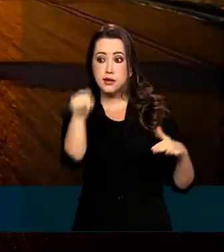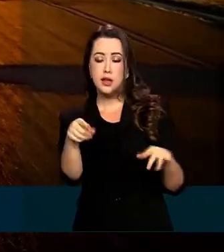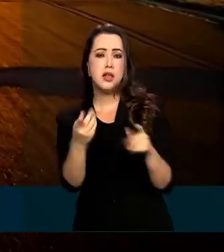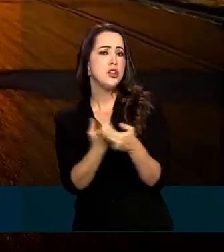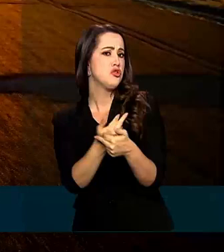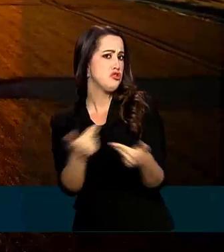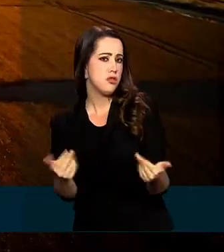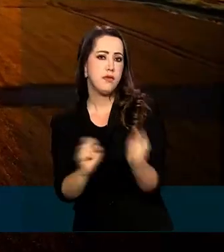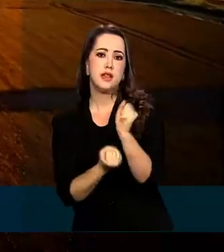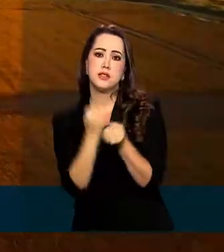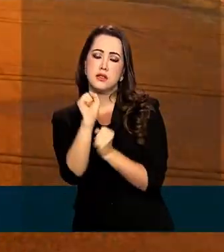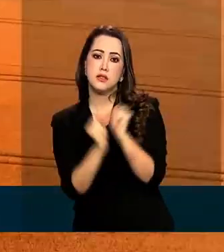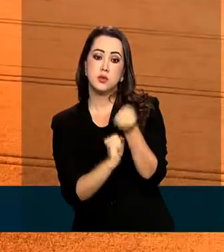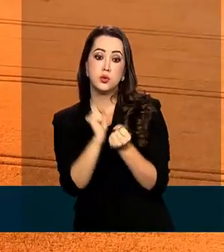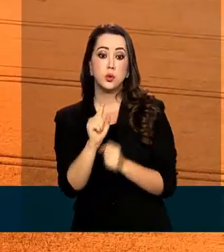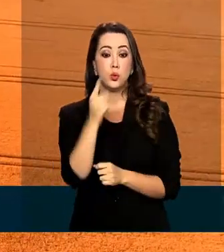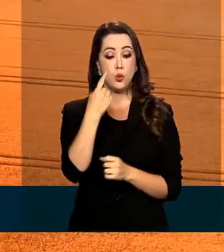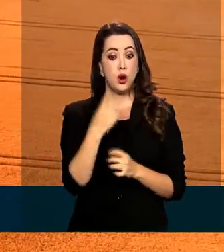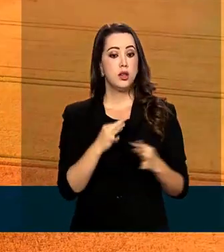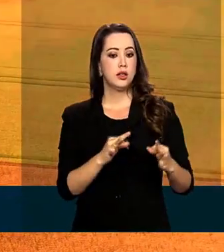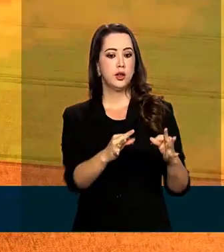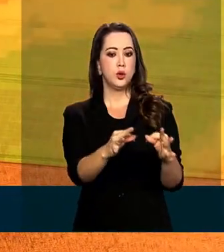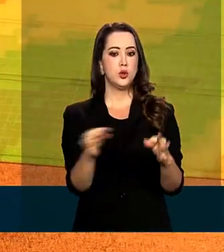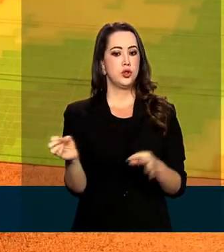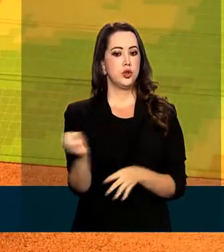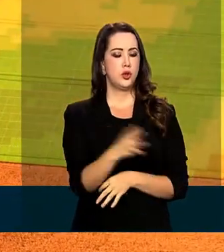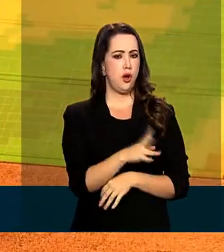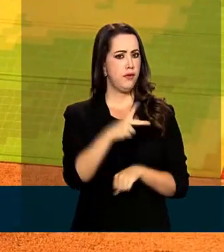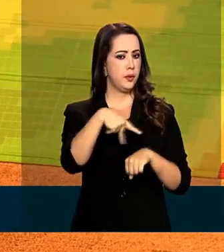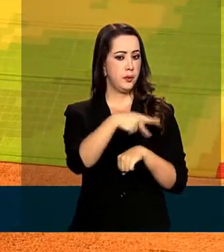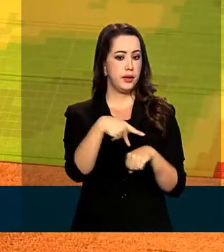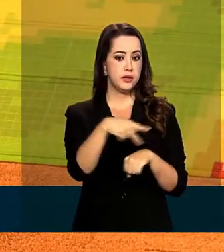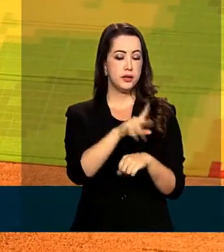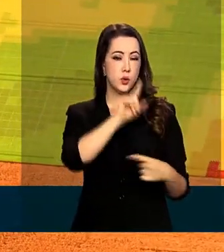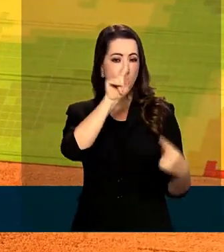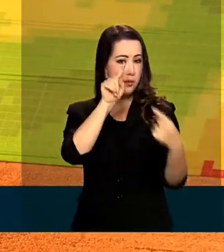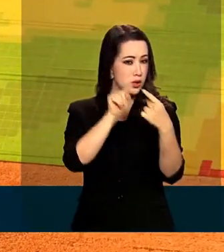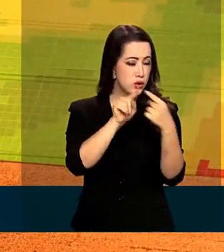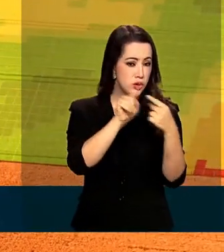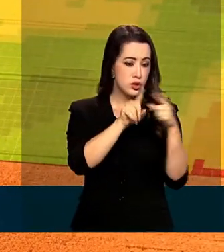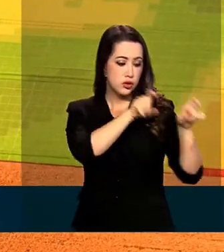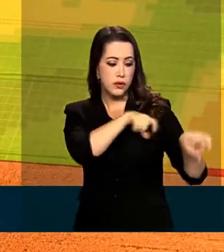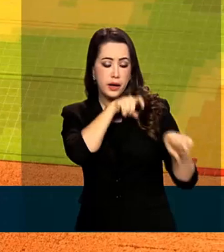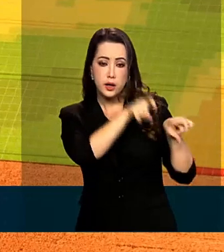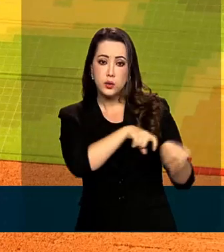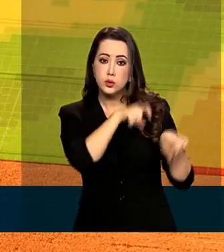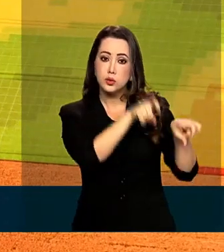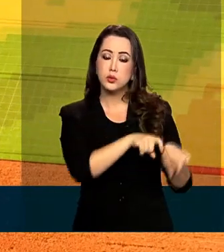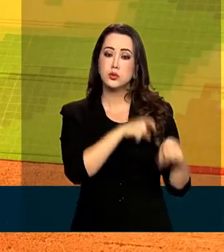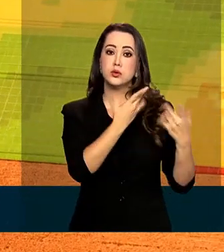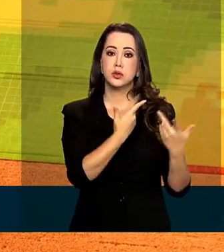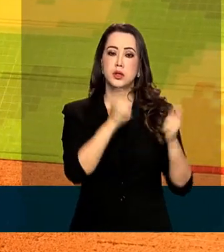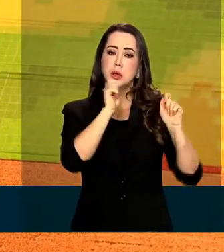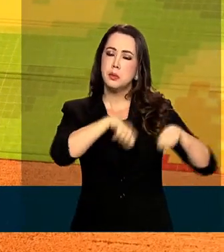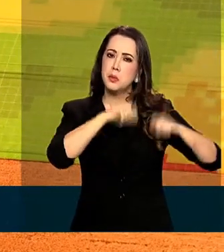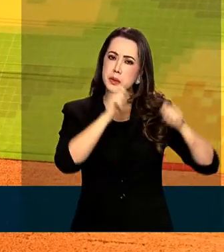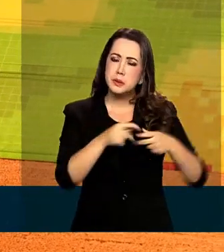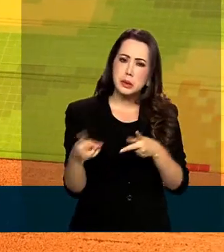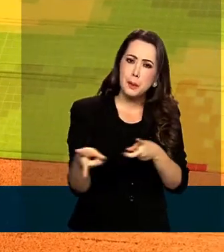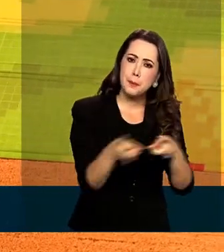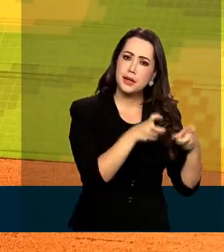Um deles é essa tecnologia inédita no país voltada para o agronegócio, que permite a